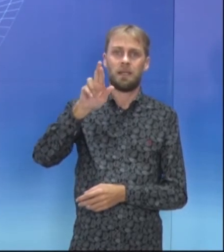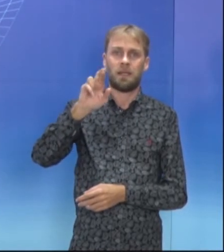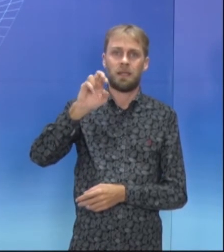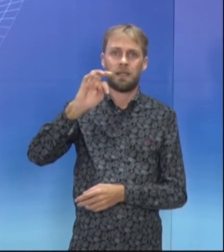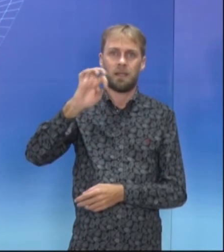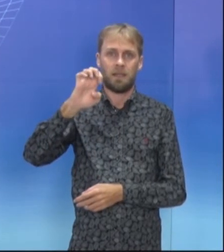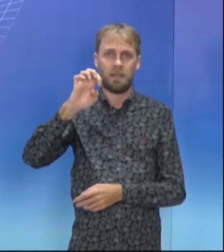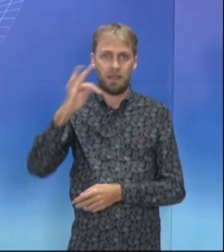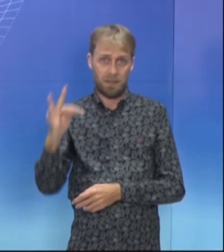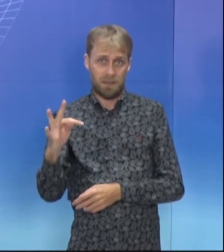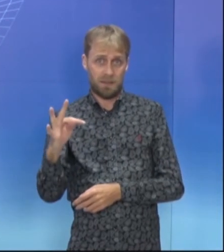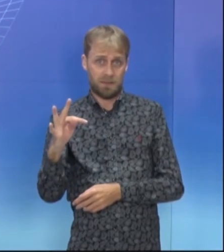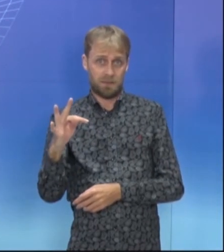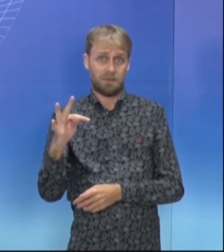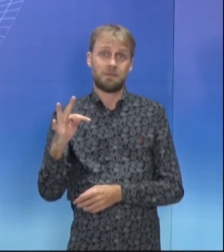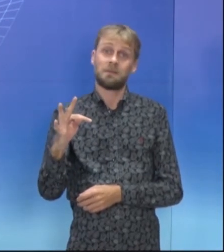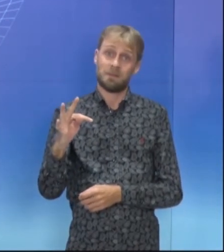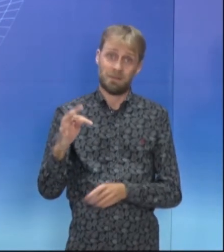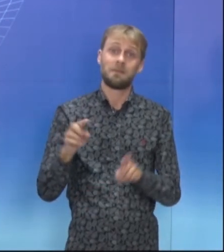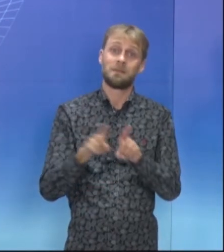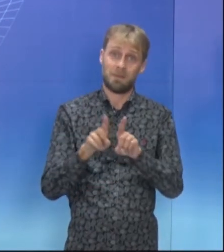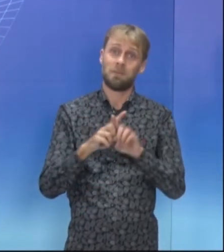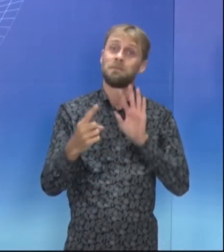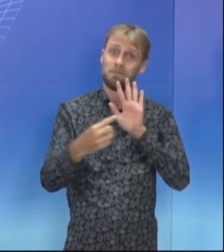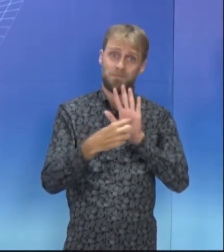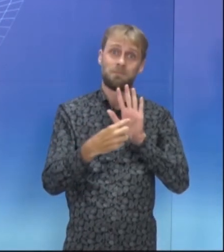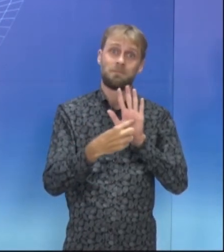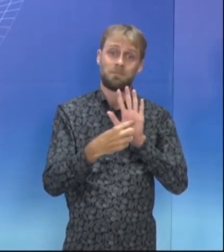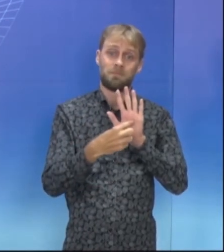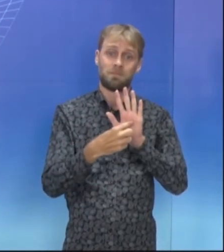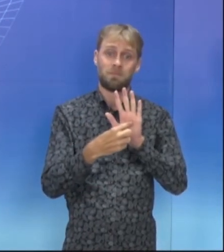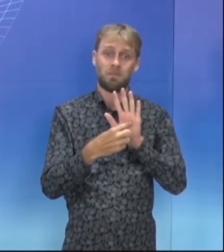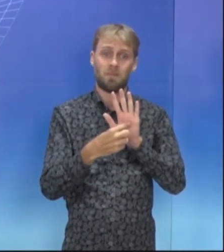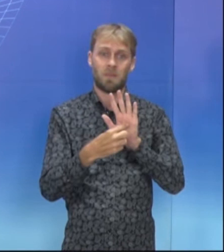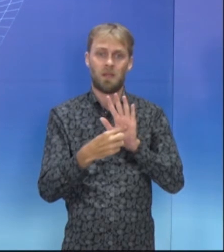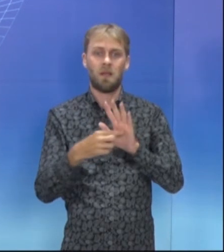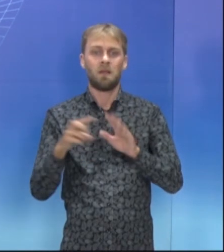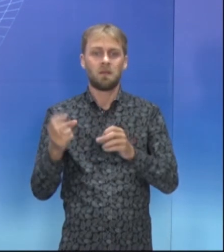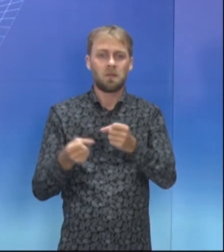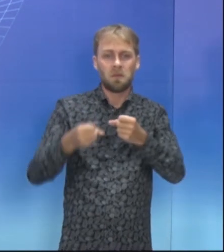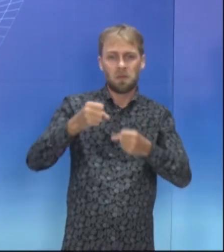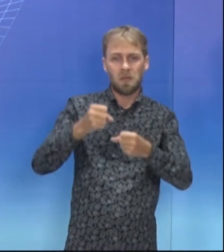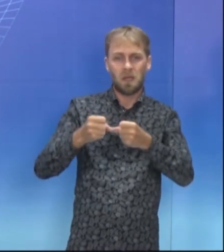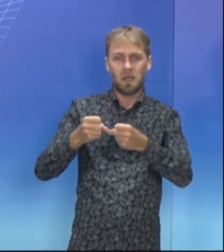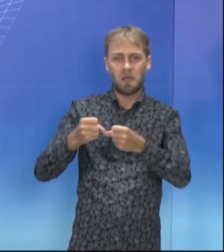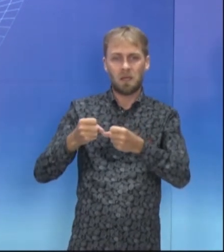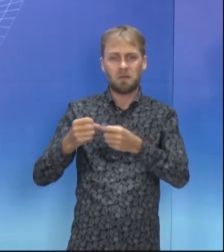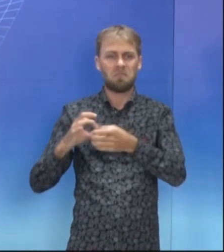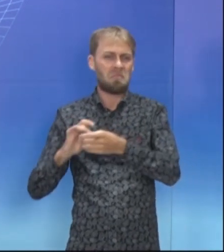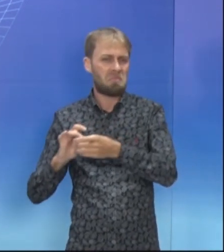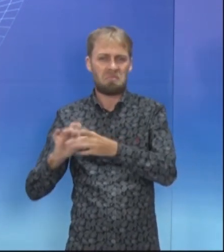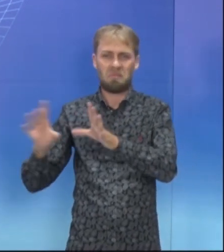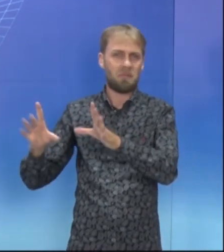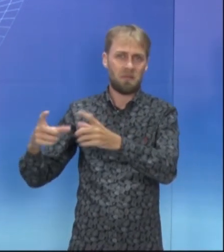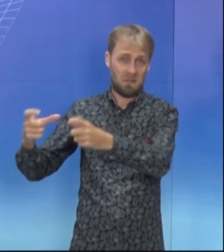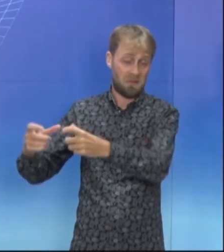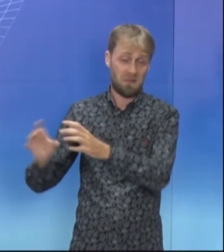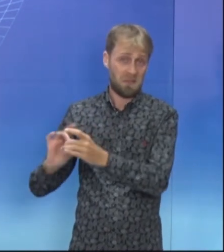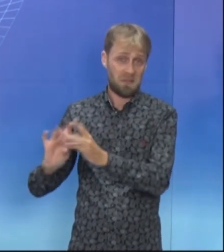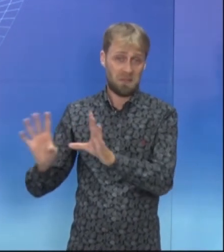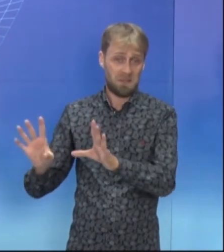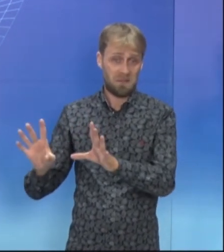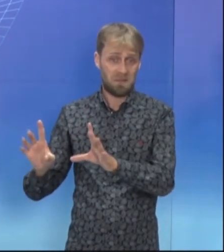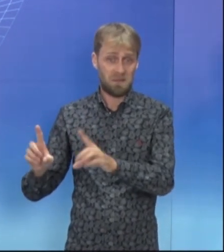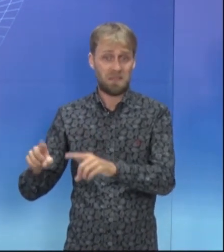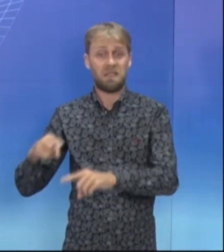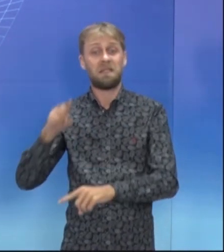ela vai ter lá também, aqui, ó. Ó. Take your car just any place for an oil change, and you may